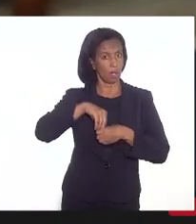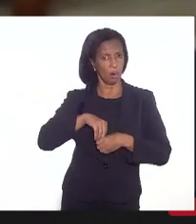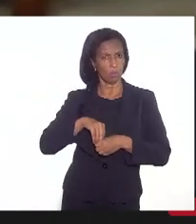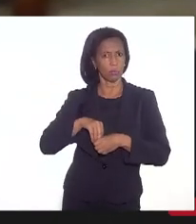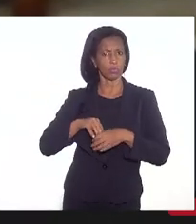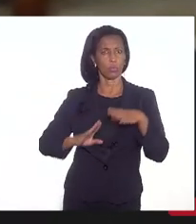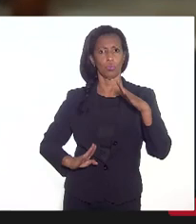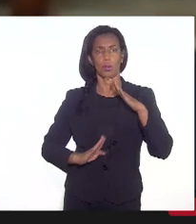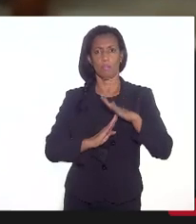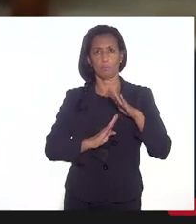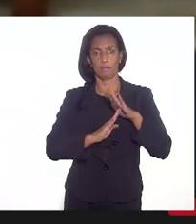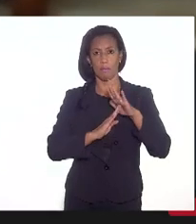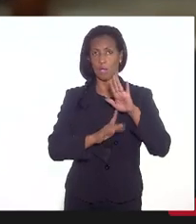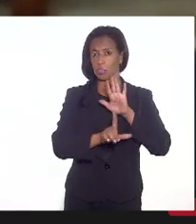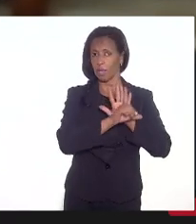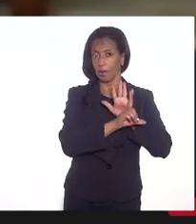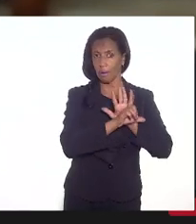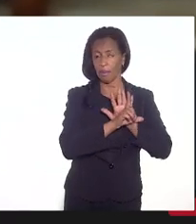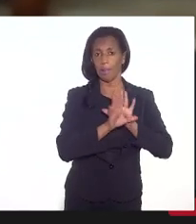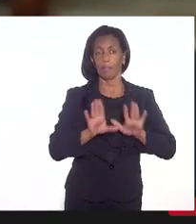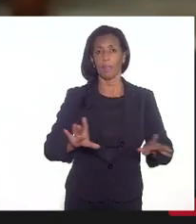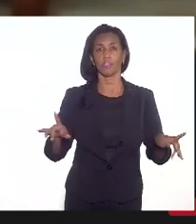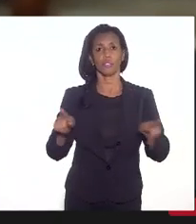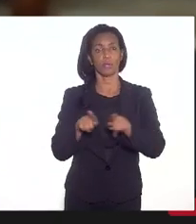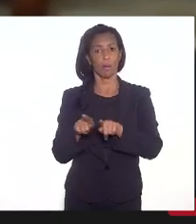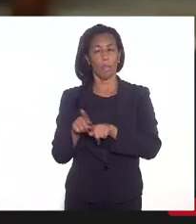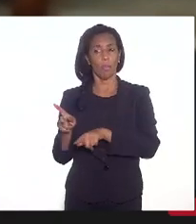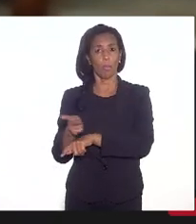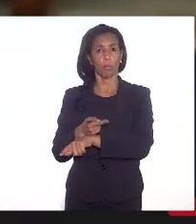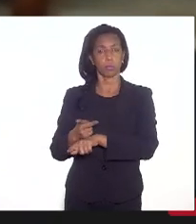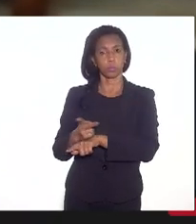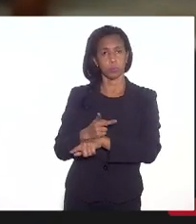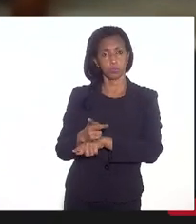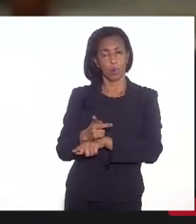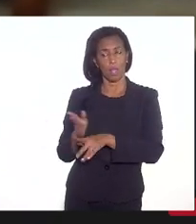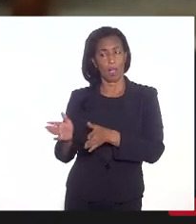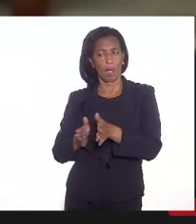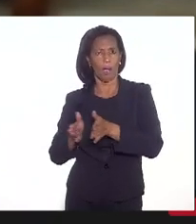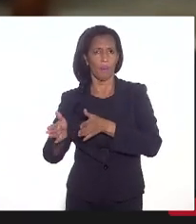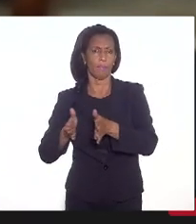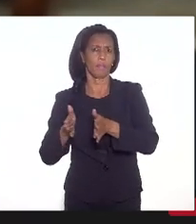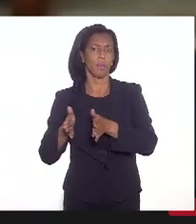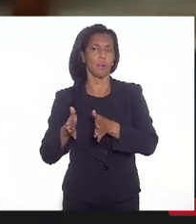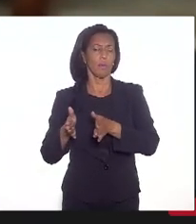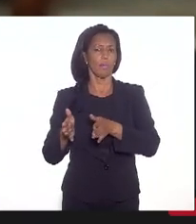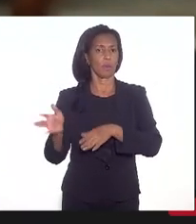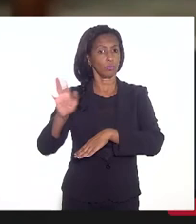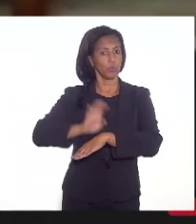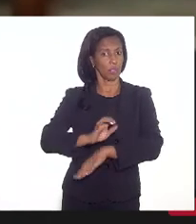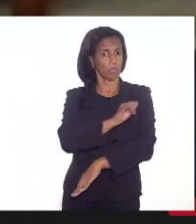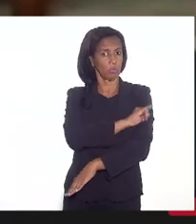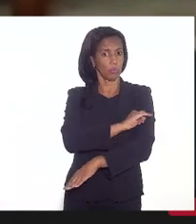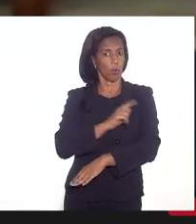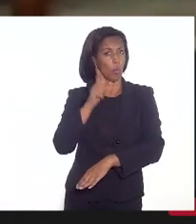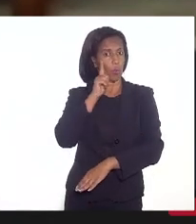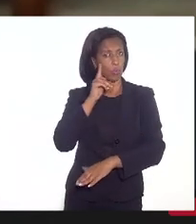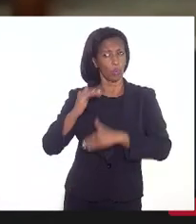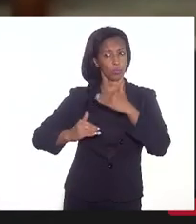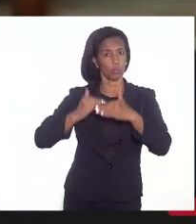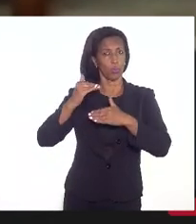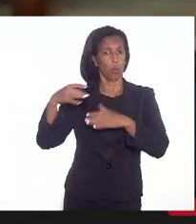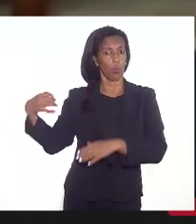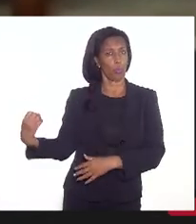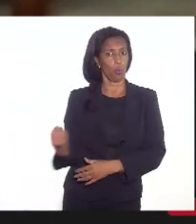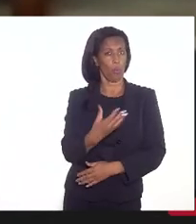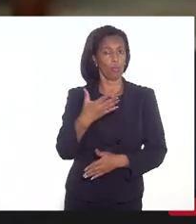limite da lei, mas, ao mesmo tempo, buscando alternativas para que o Estado do Rio de Janeiro possa construir novos horizontes